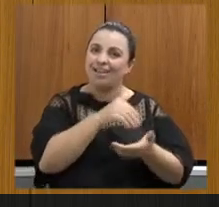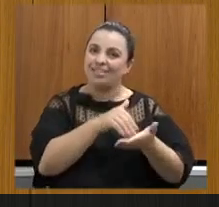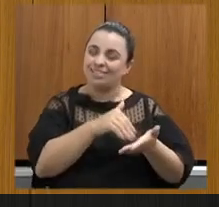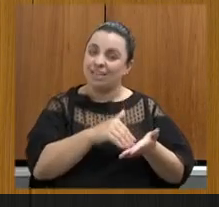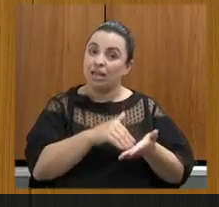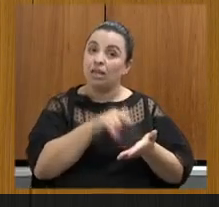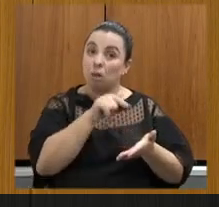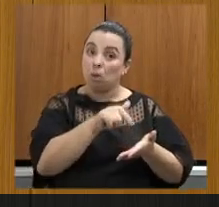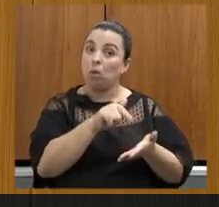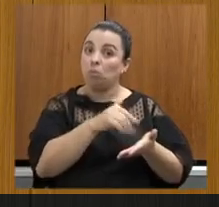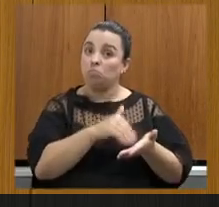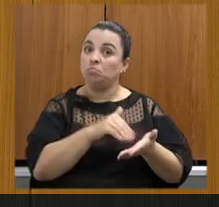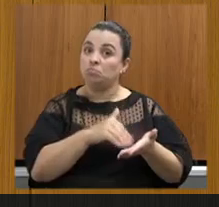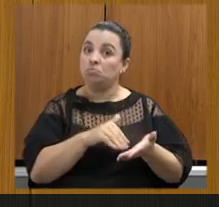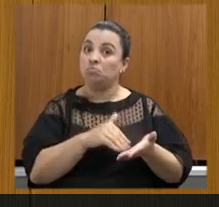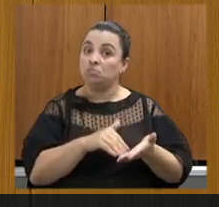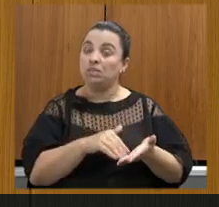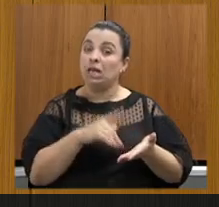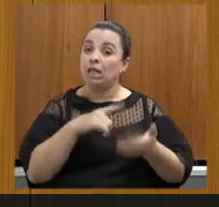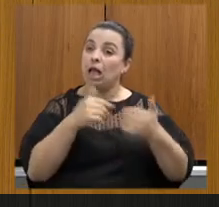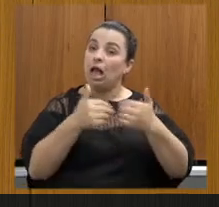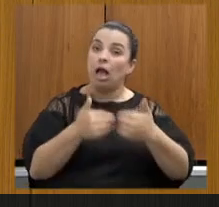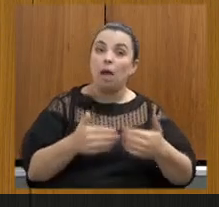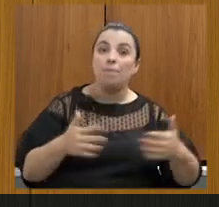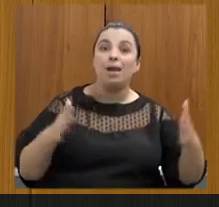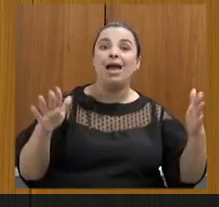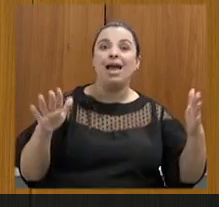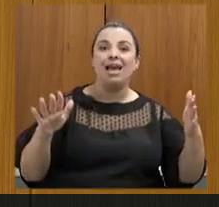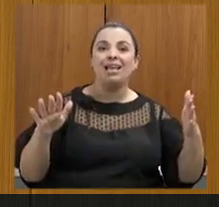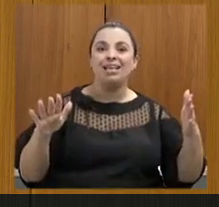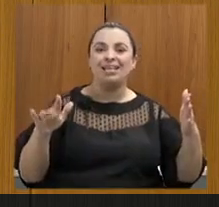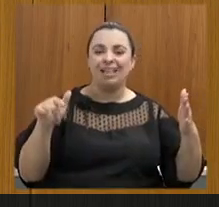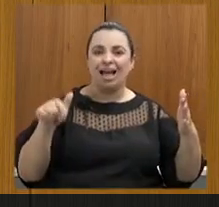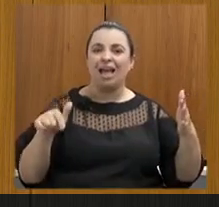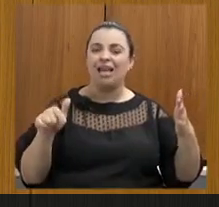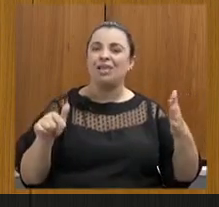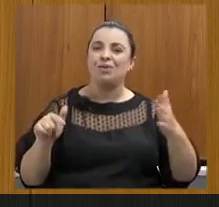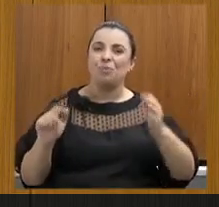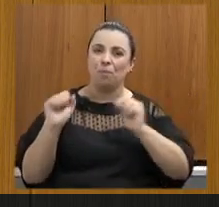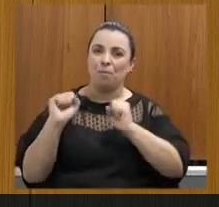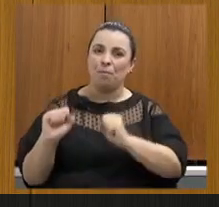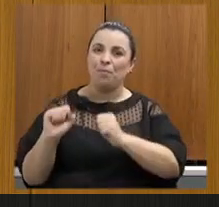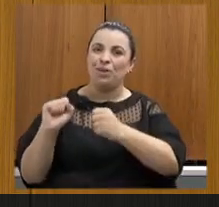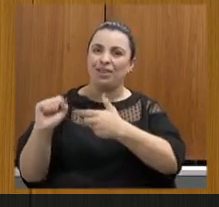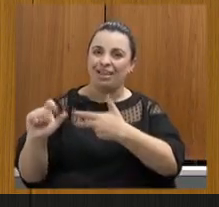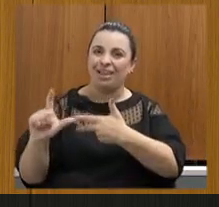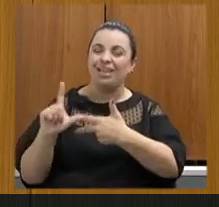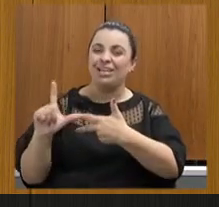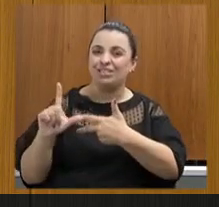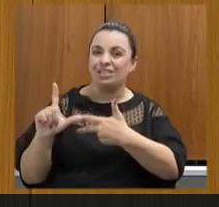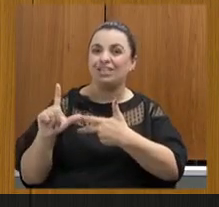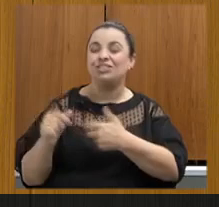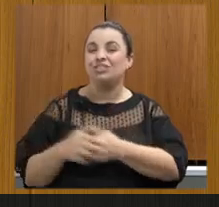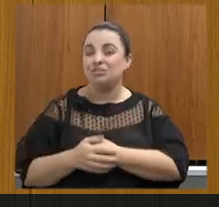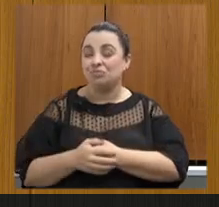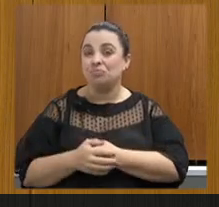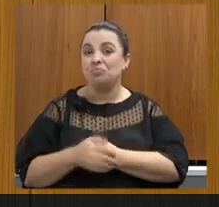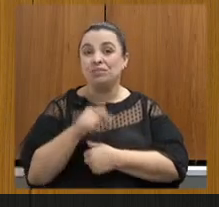secretaria que tem sido completamente aberta ao legislativo e com muita